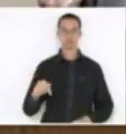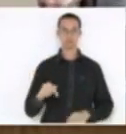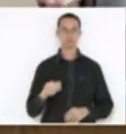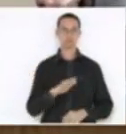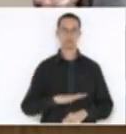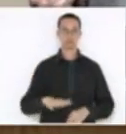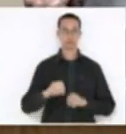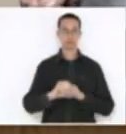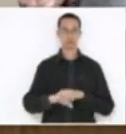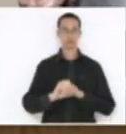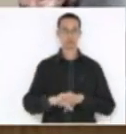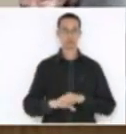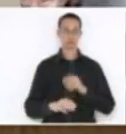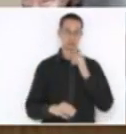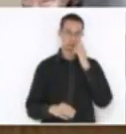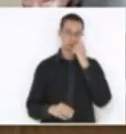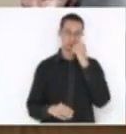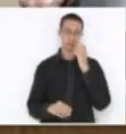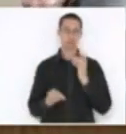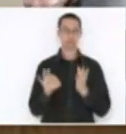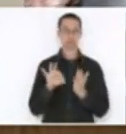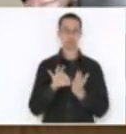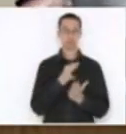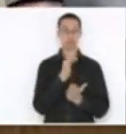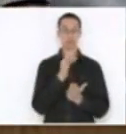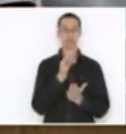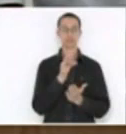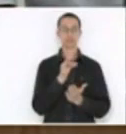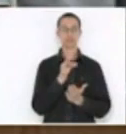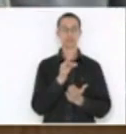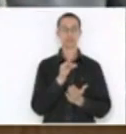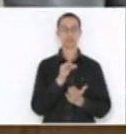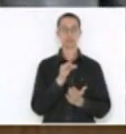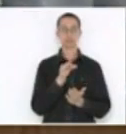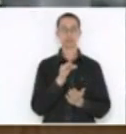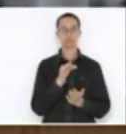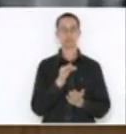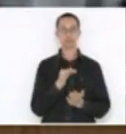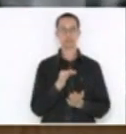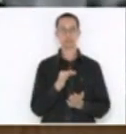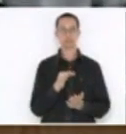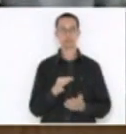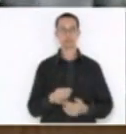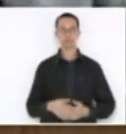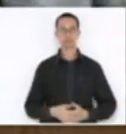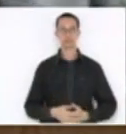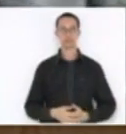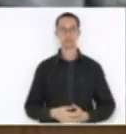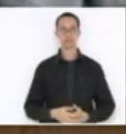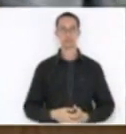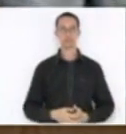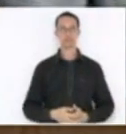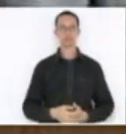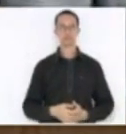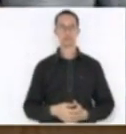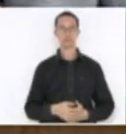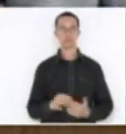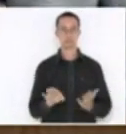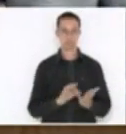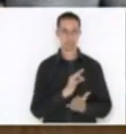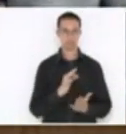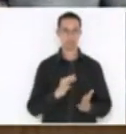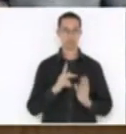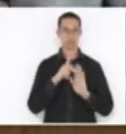Educação, dá destaque para o programa do Fundam II,